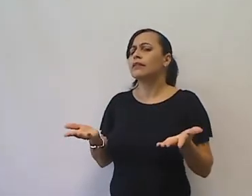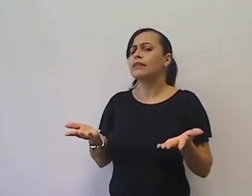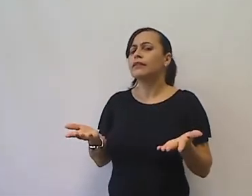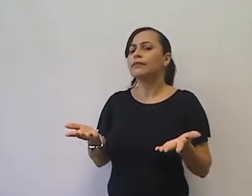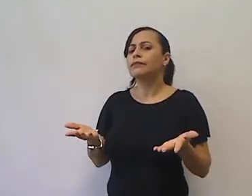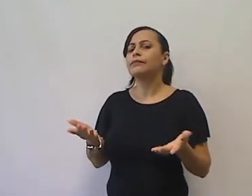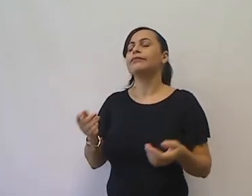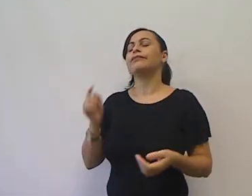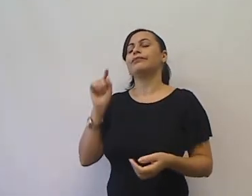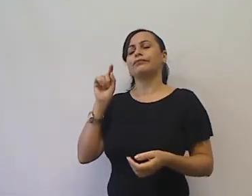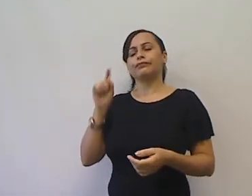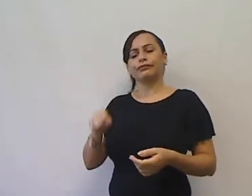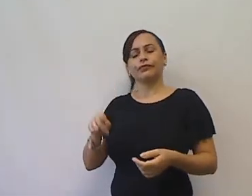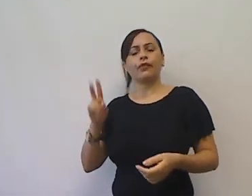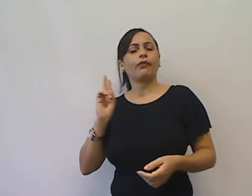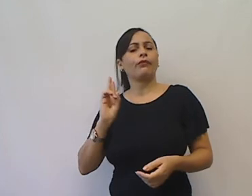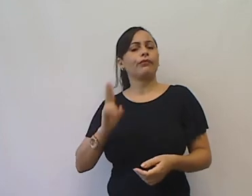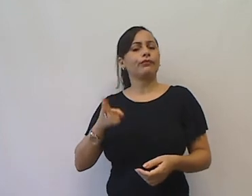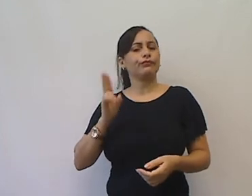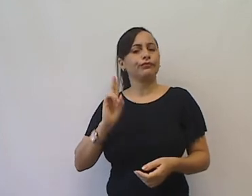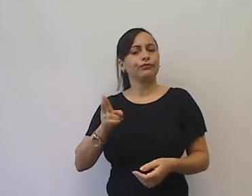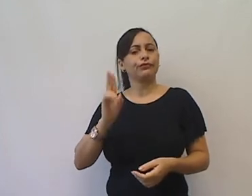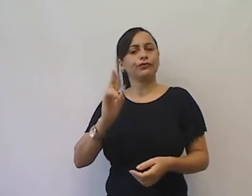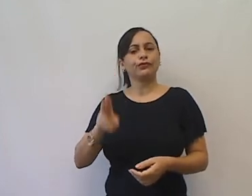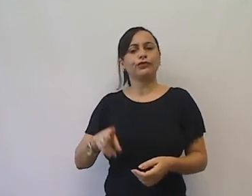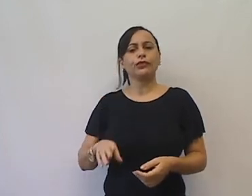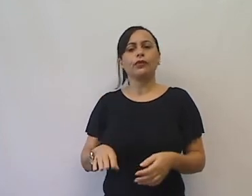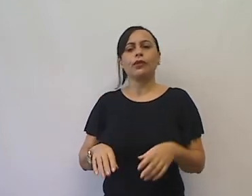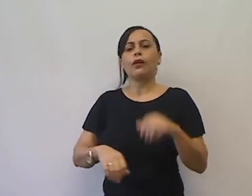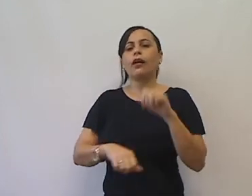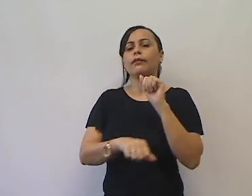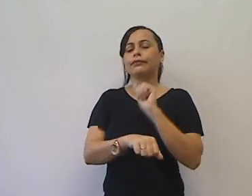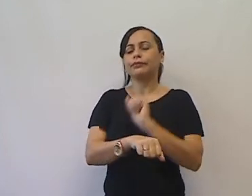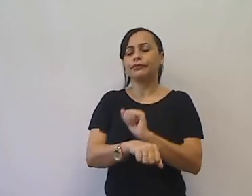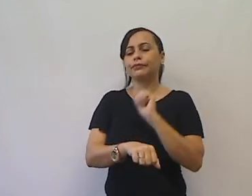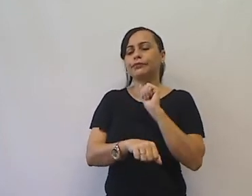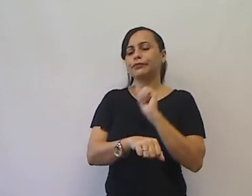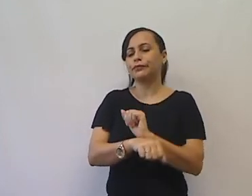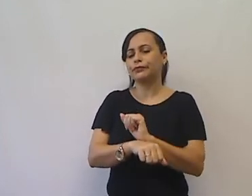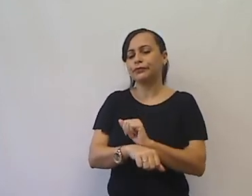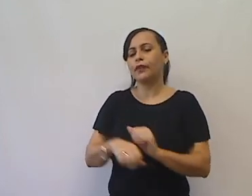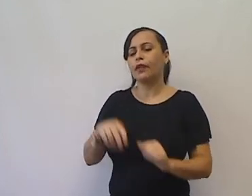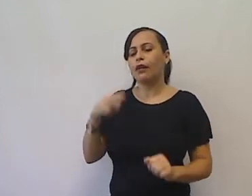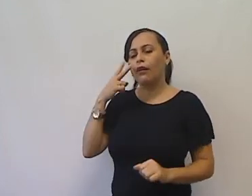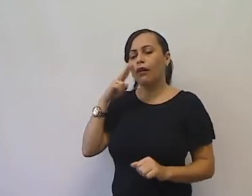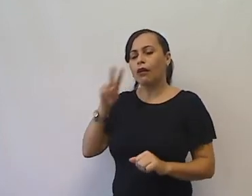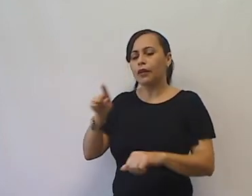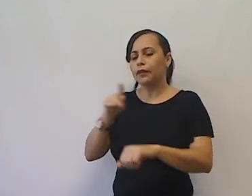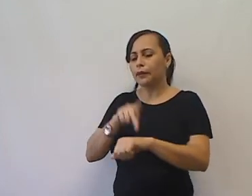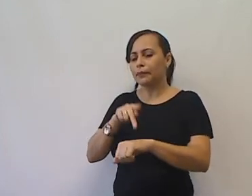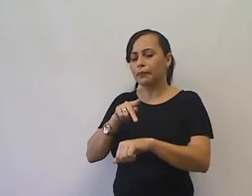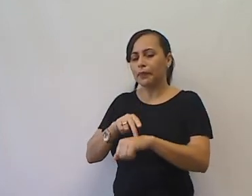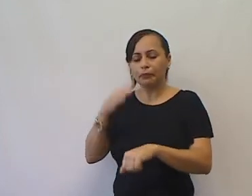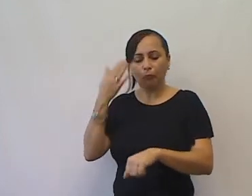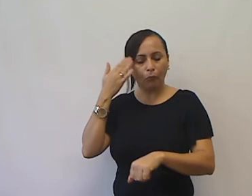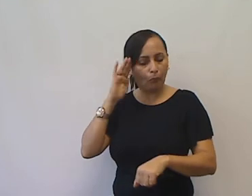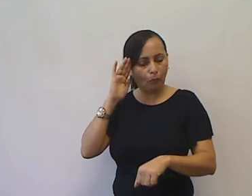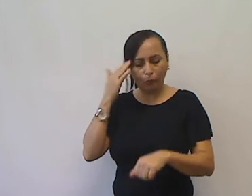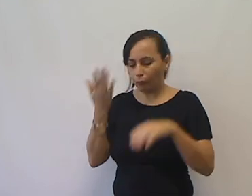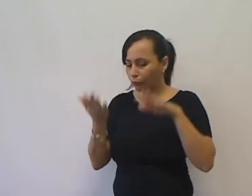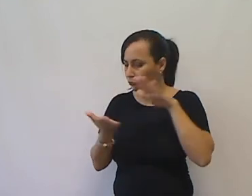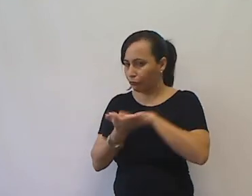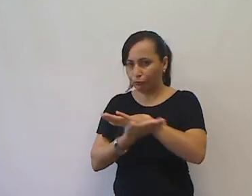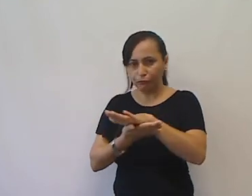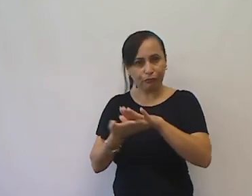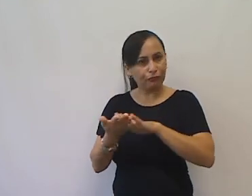Ela continua na porteira da fazenda, olhando a pedra, sem entender nada do